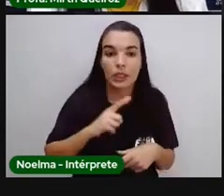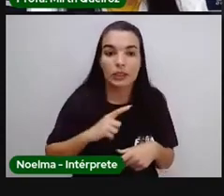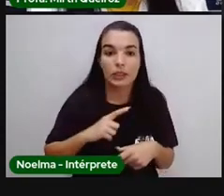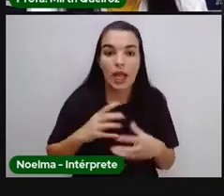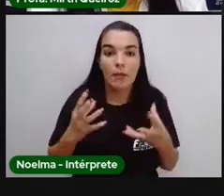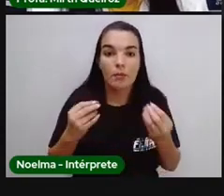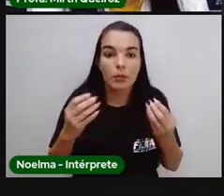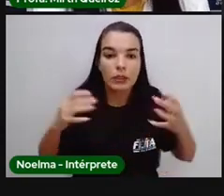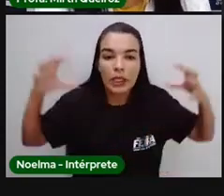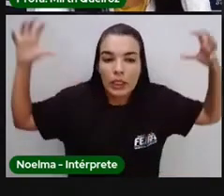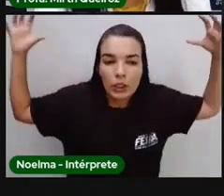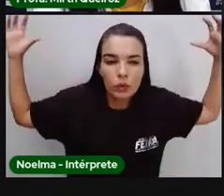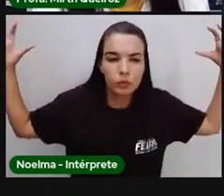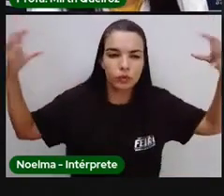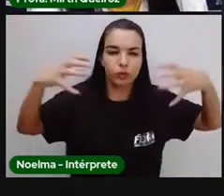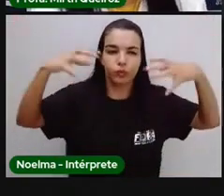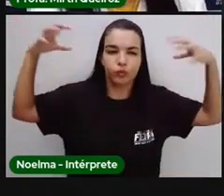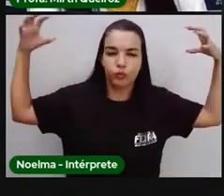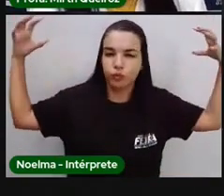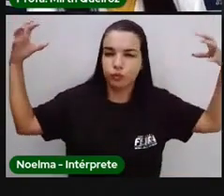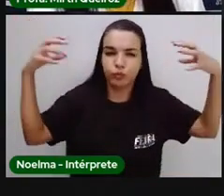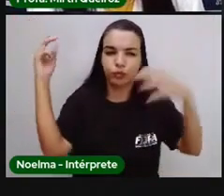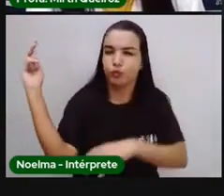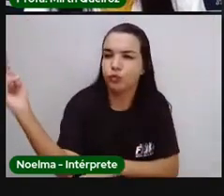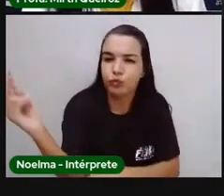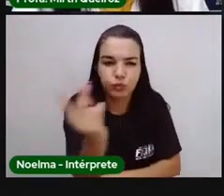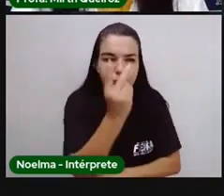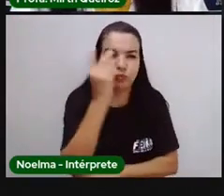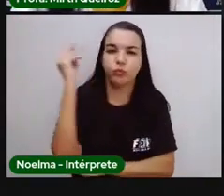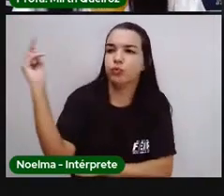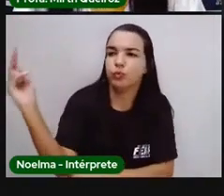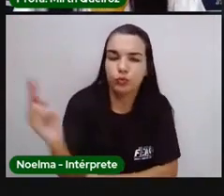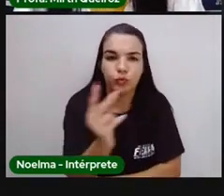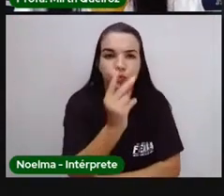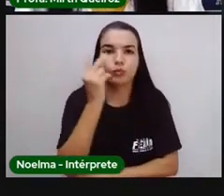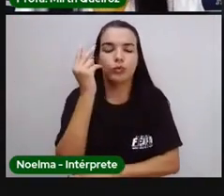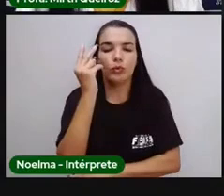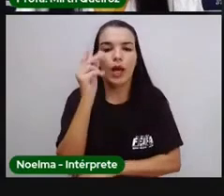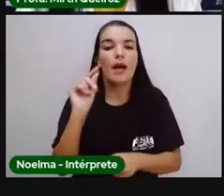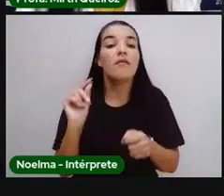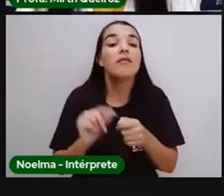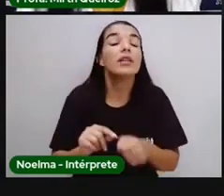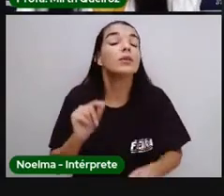tempestades. E o que foi que eles fizeram?